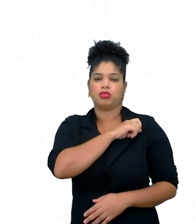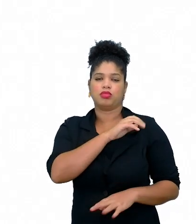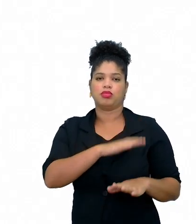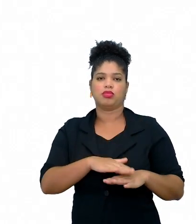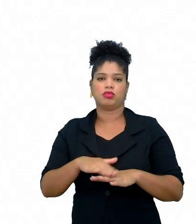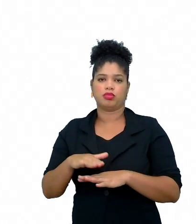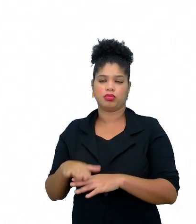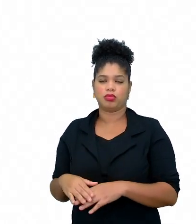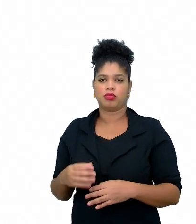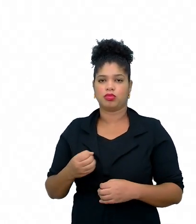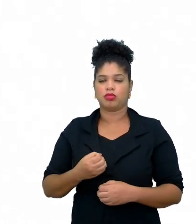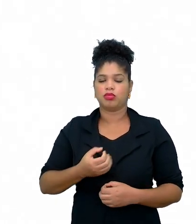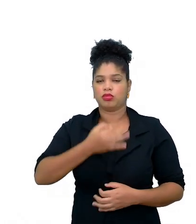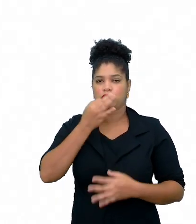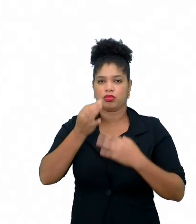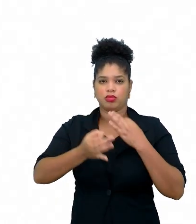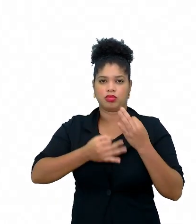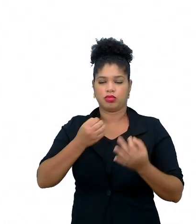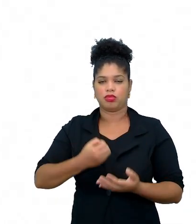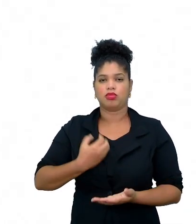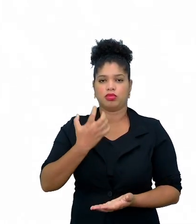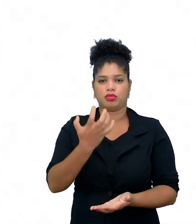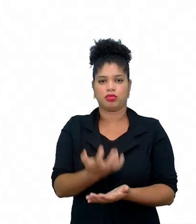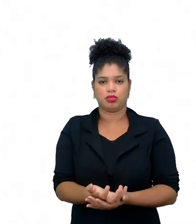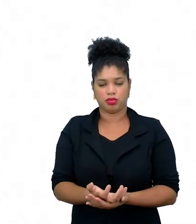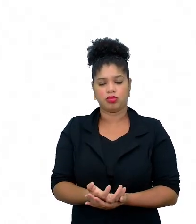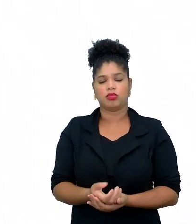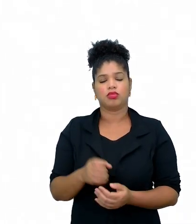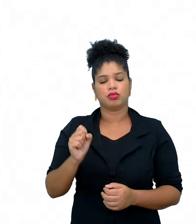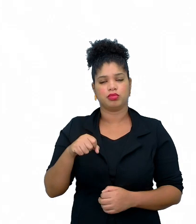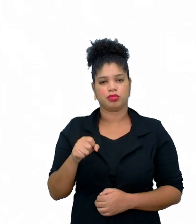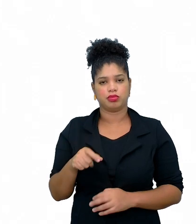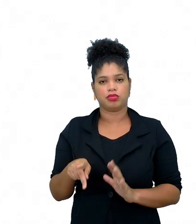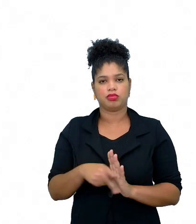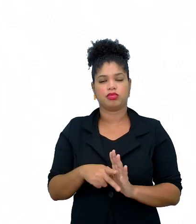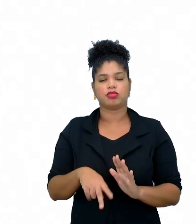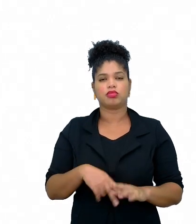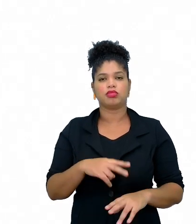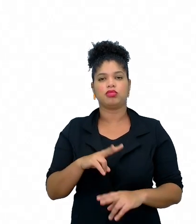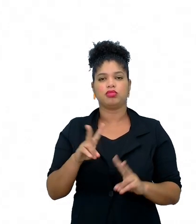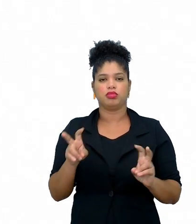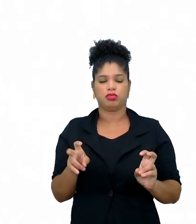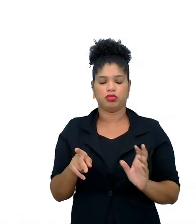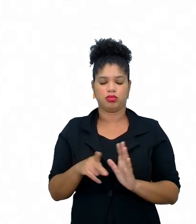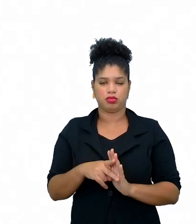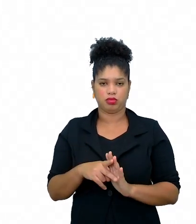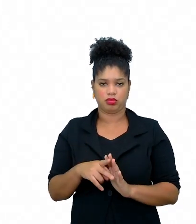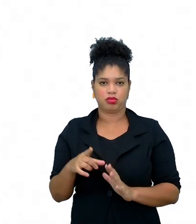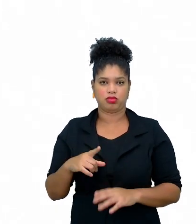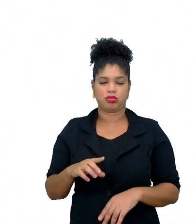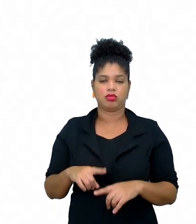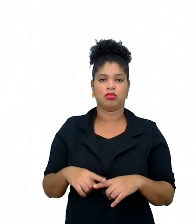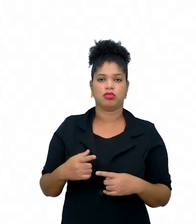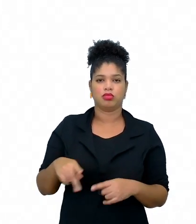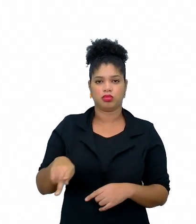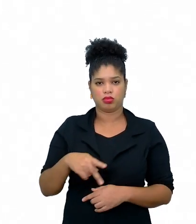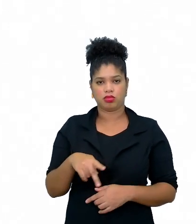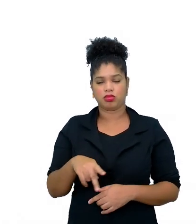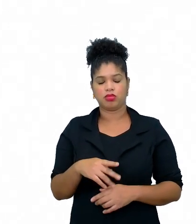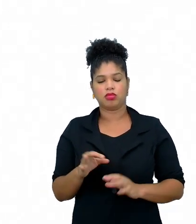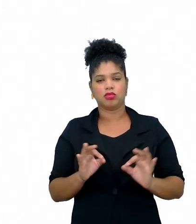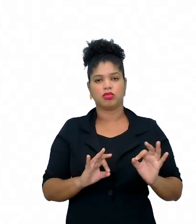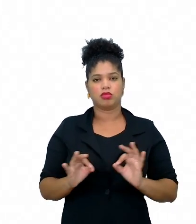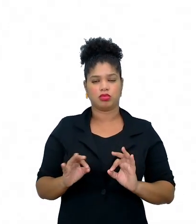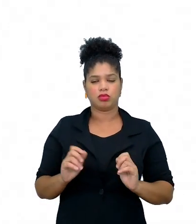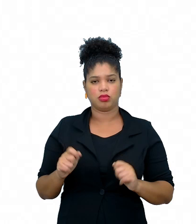Expor posicionamentos acerca desse tema proposto pelo, na estação. E o professor vai mediar as discussões do grupo.